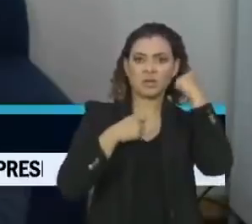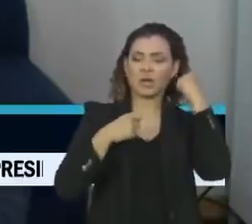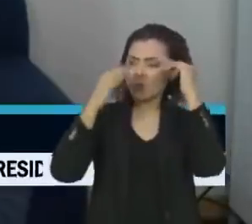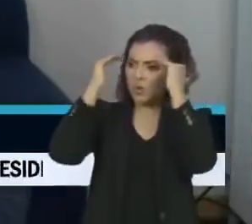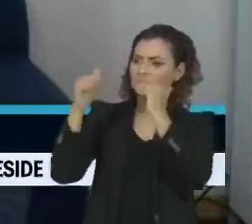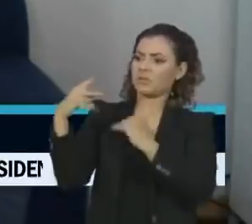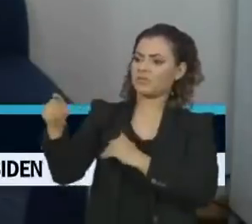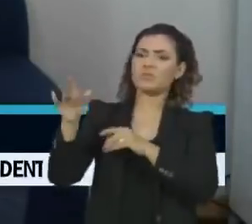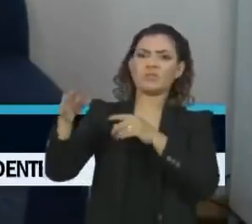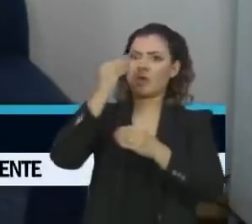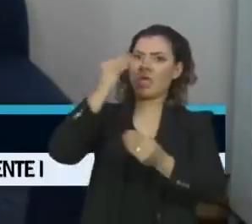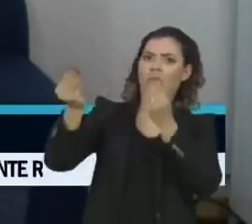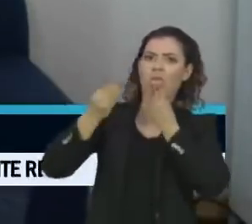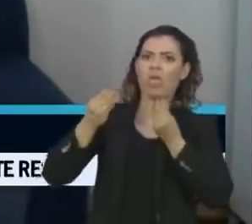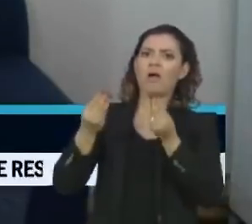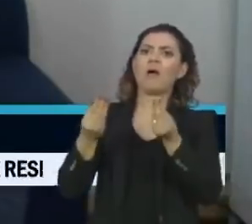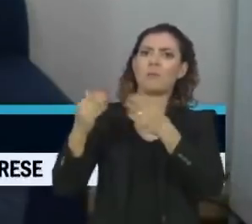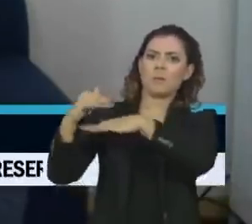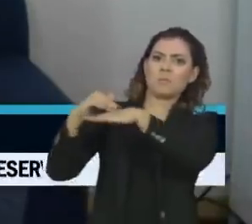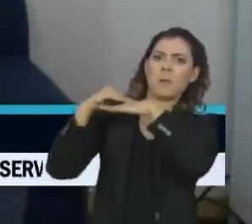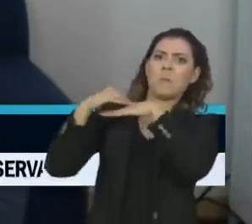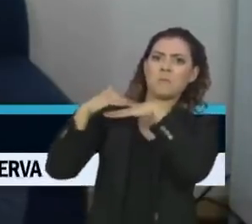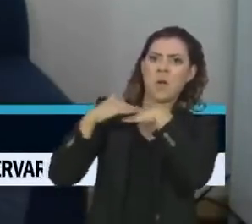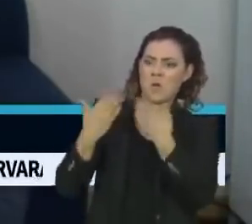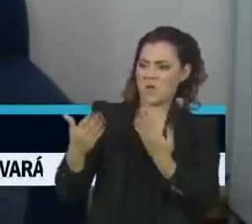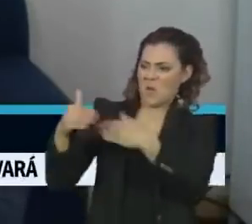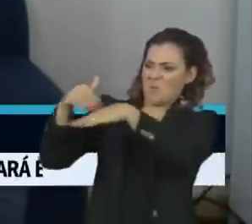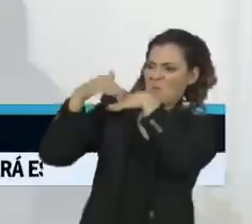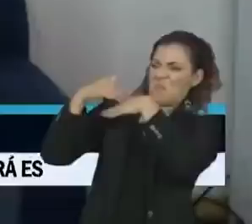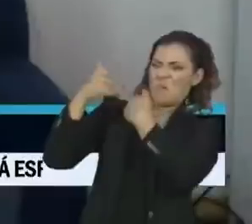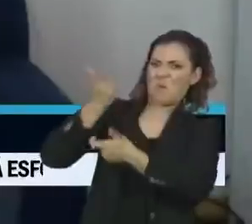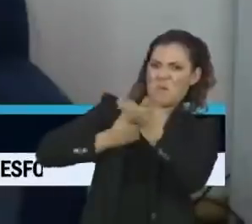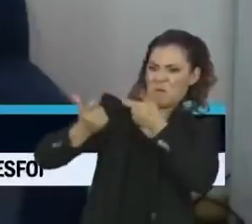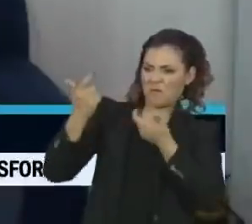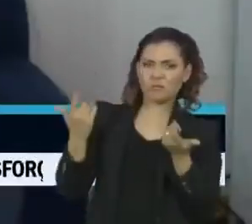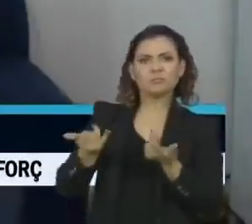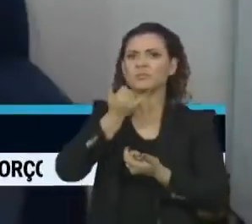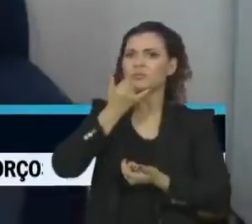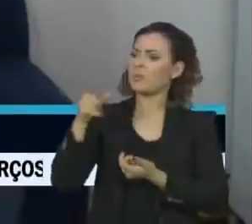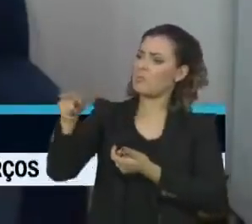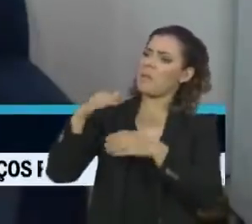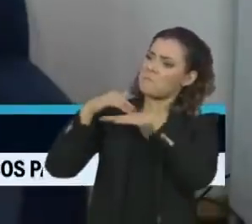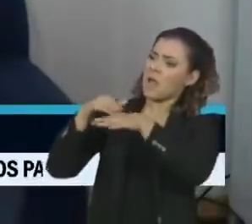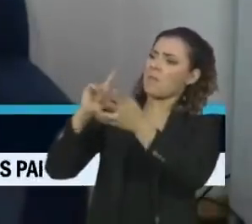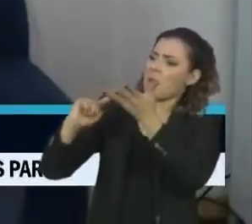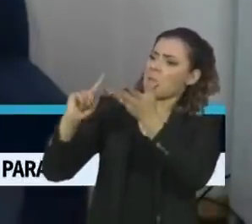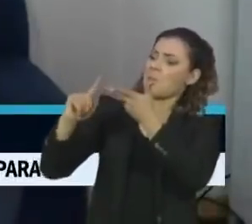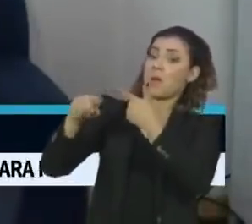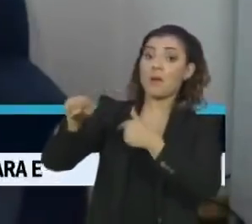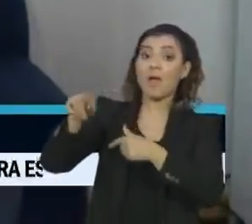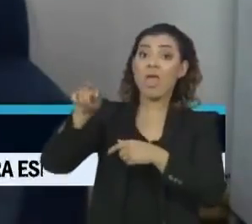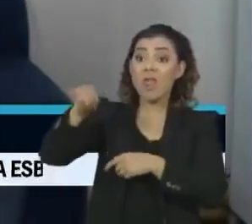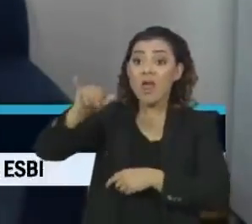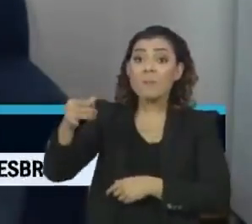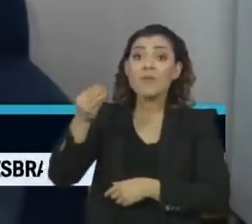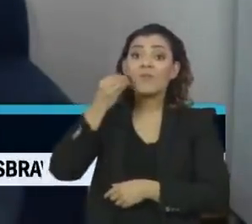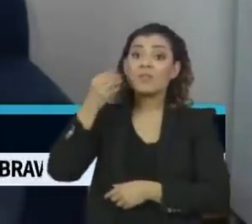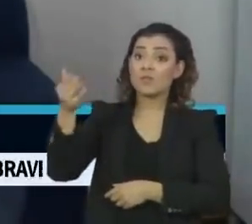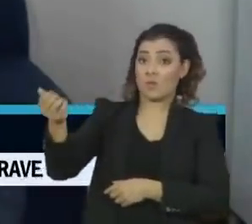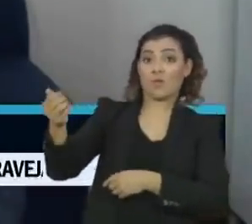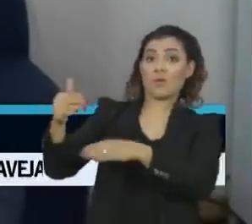respeito e que ele colocou a gente na mesma vala, no mesmo balaio. E eu fui falando isso para ele. Ele aproveitou a conversa comigo